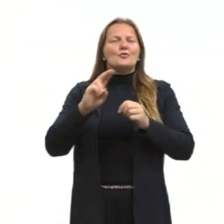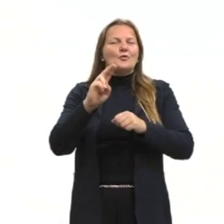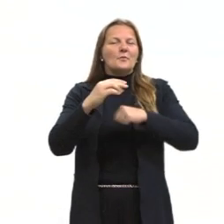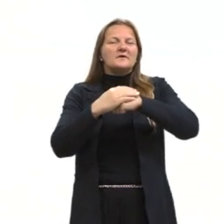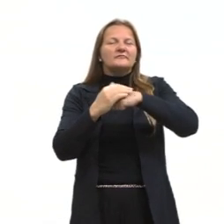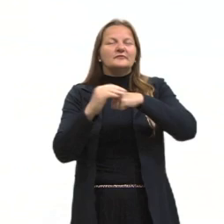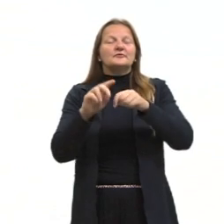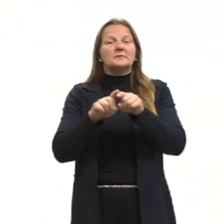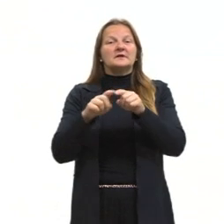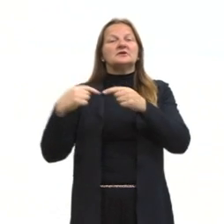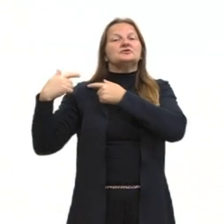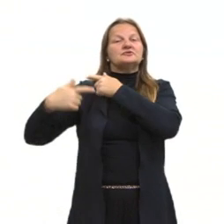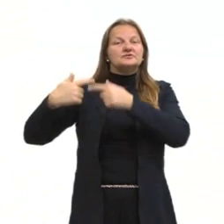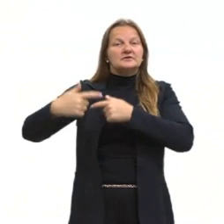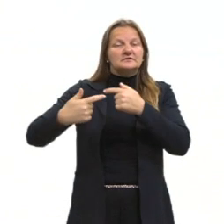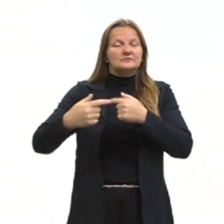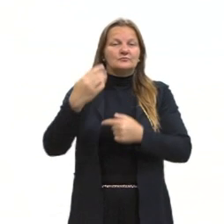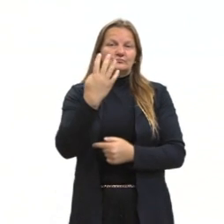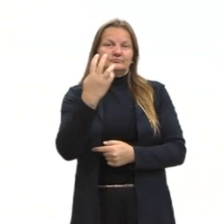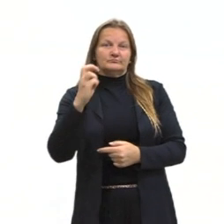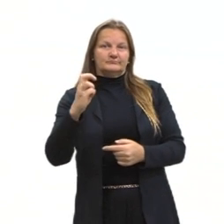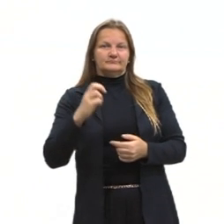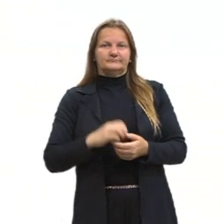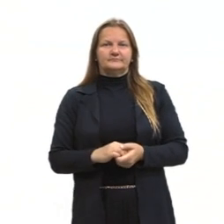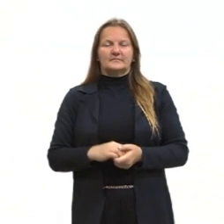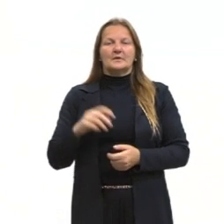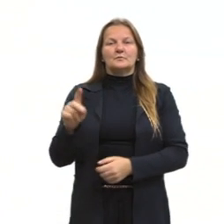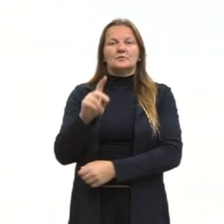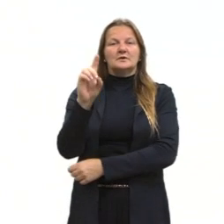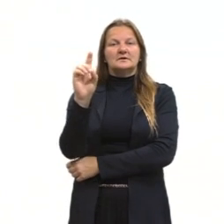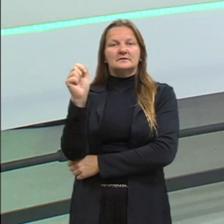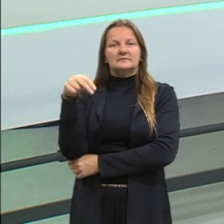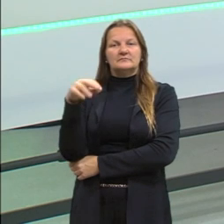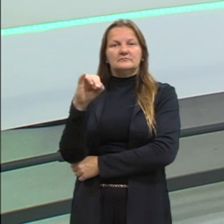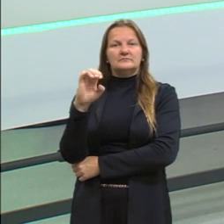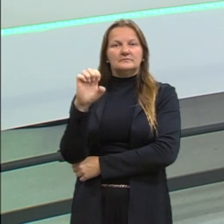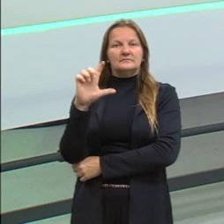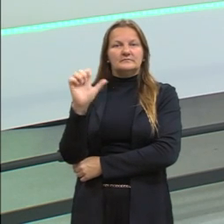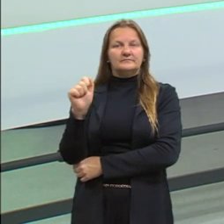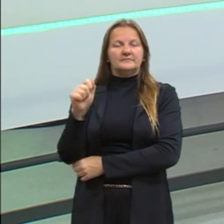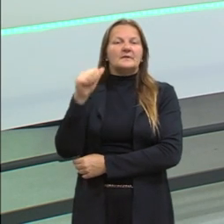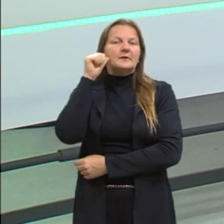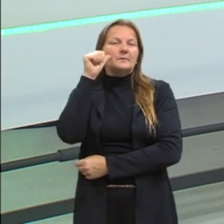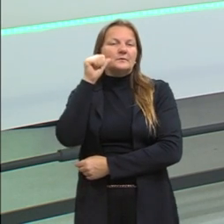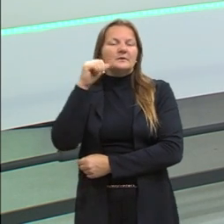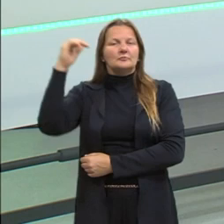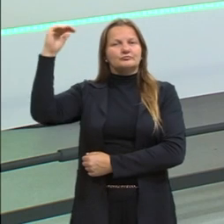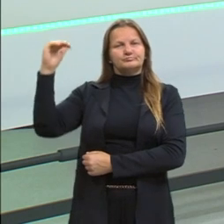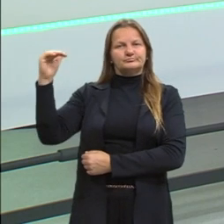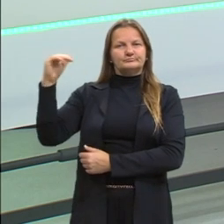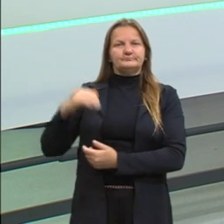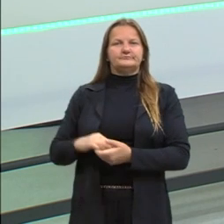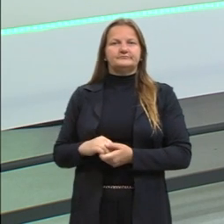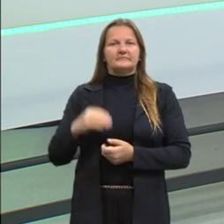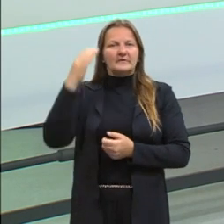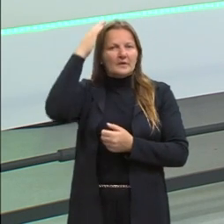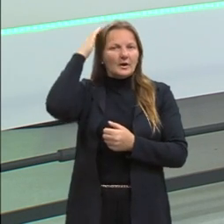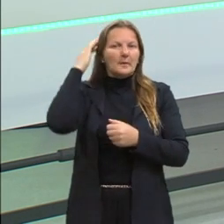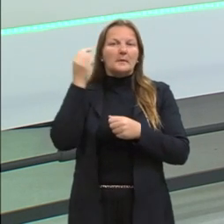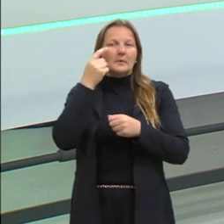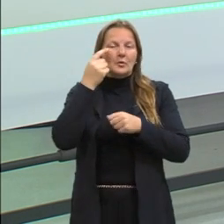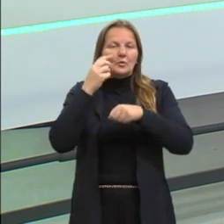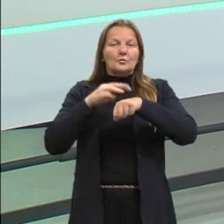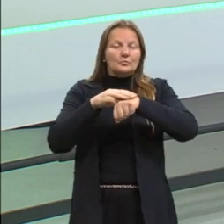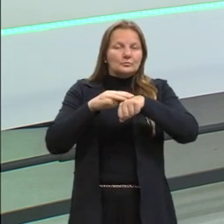geração de 45. Certo? Então, eu sou a professora Daniela, sou uma mulher de estatura mediana, cabelos e olhos